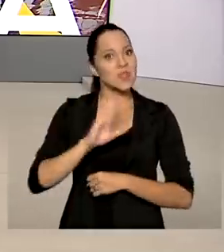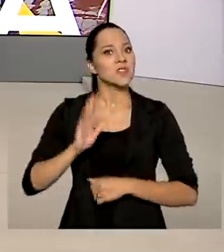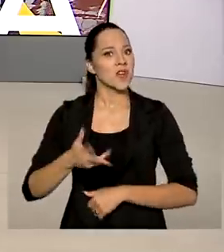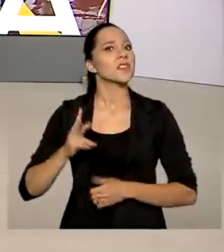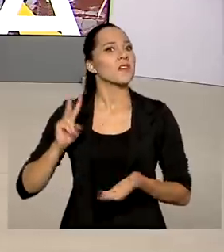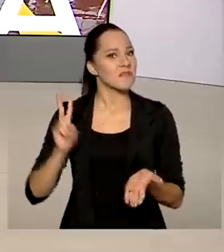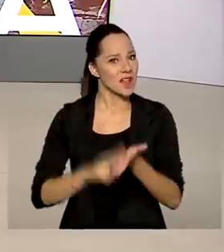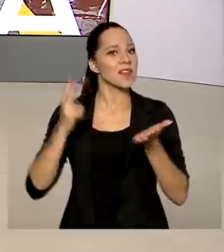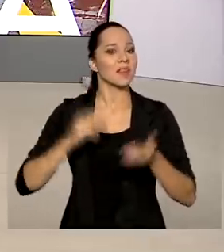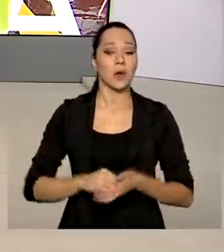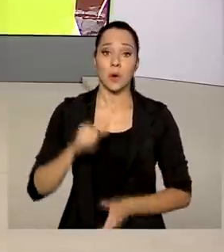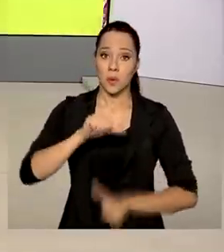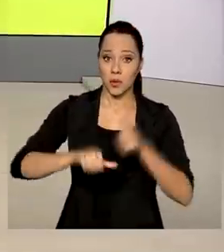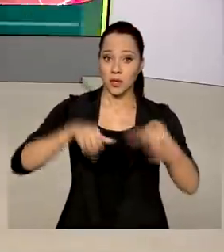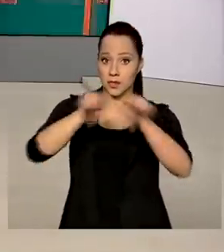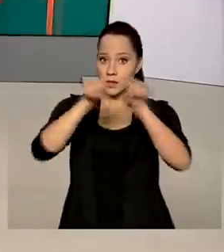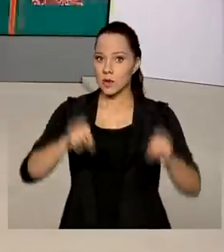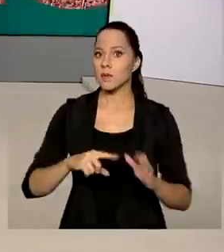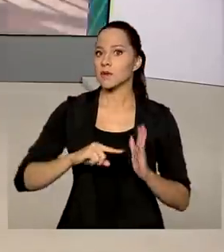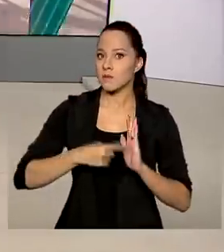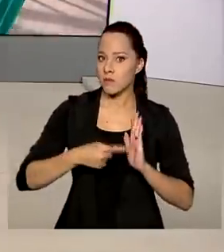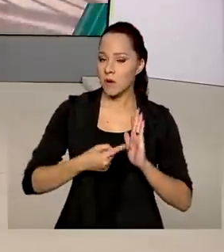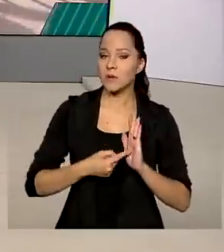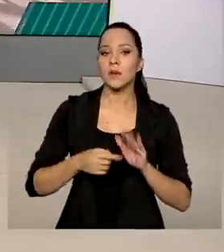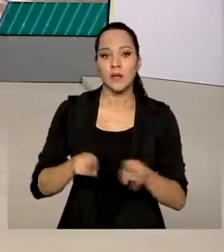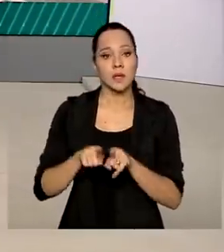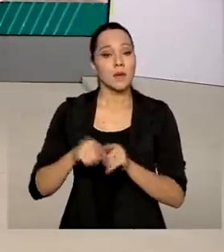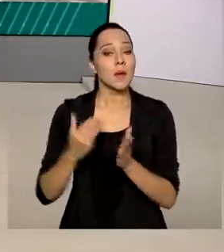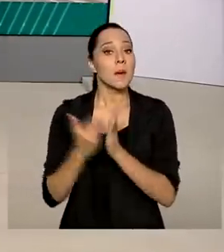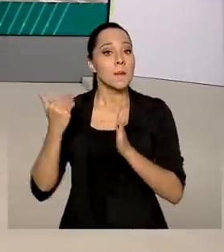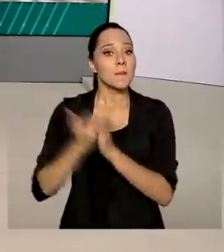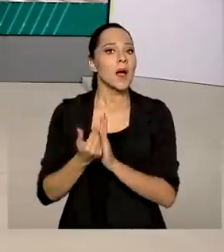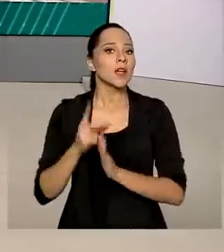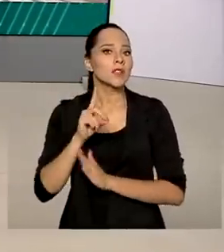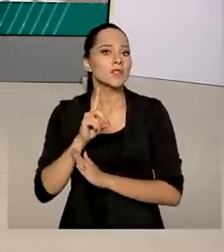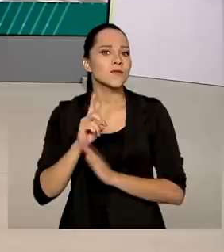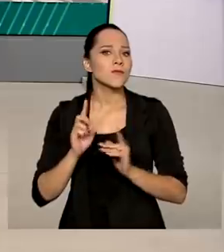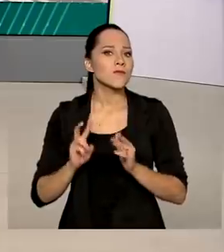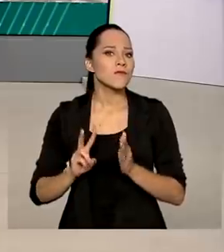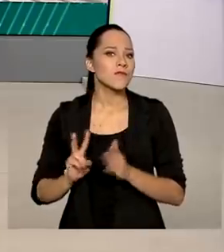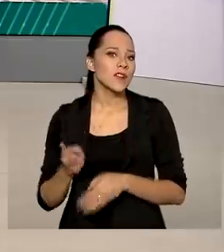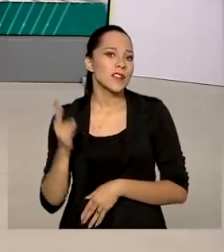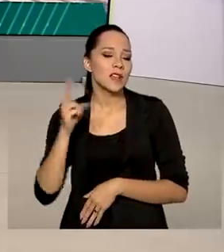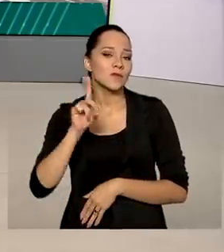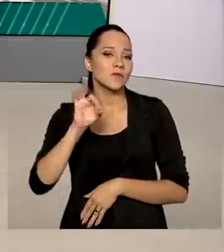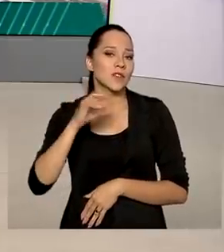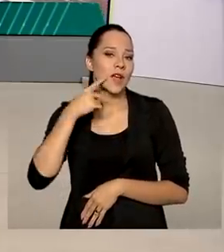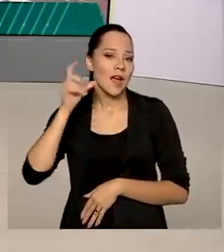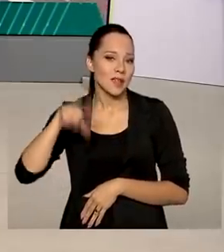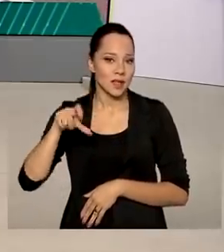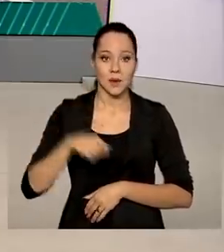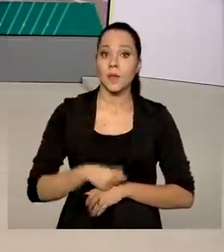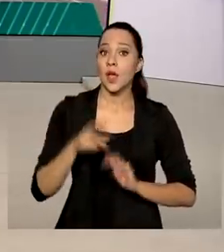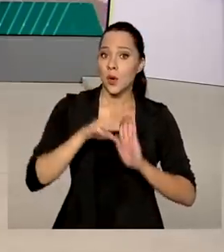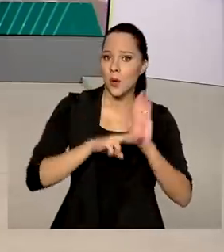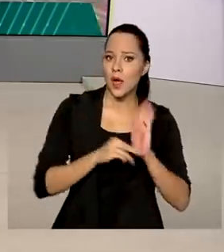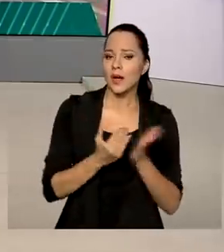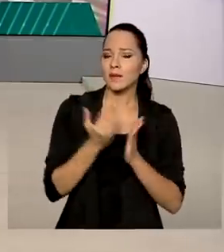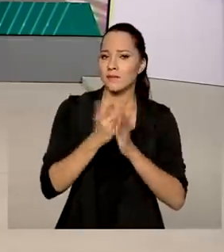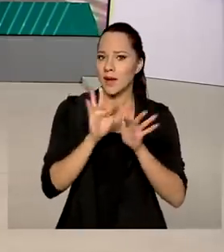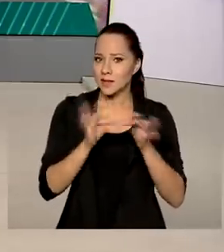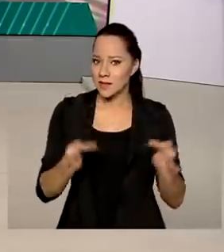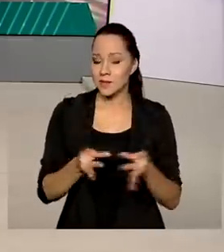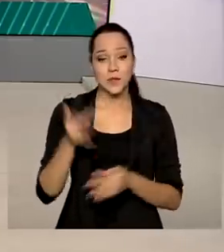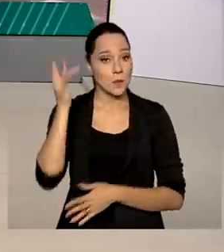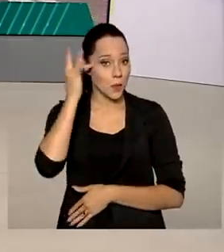vigor, com mudanças no sistema de pontuação e maior validade da Carteira Nacional de Habilitação. Com regras mais simples e